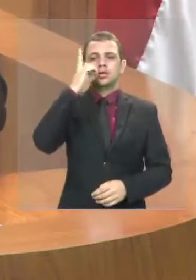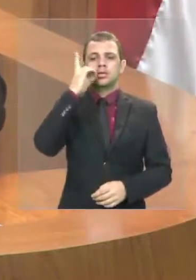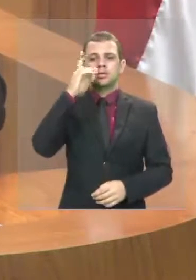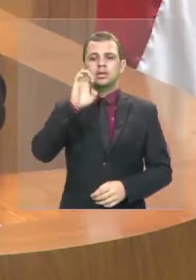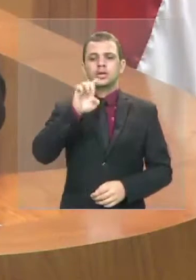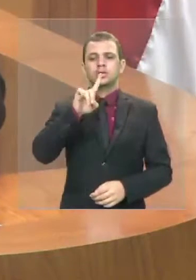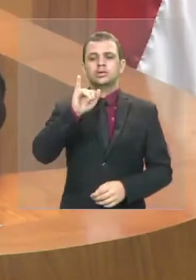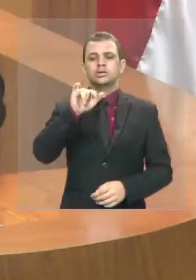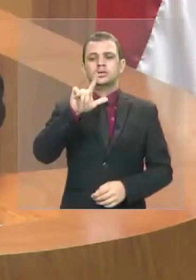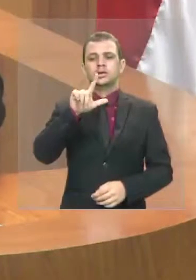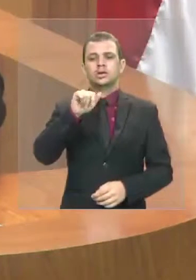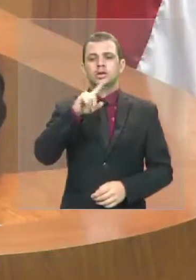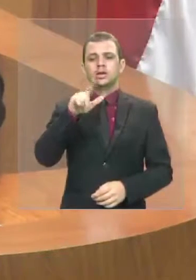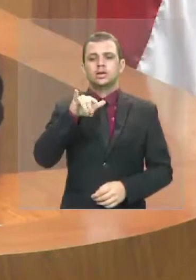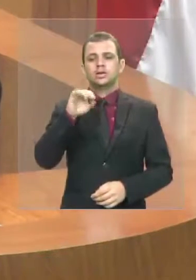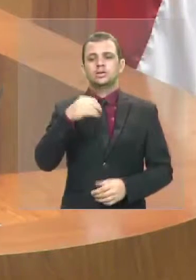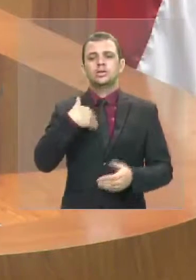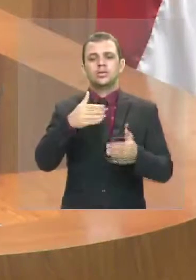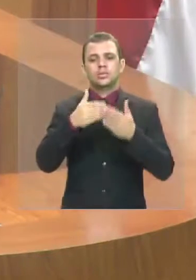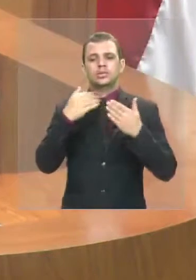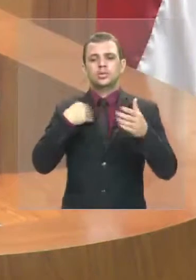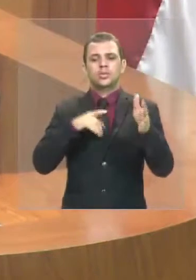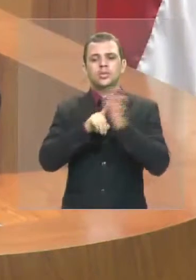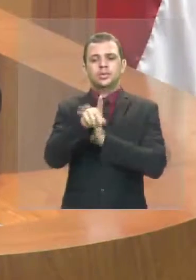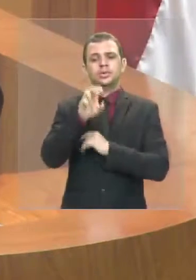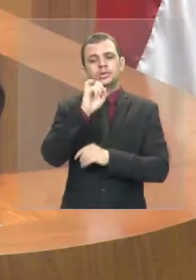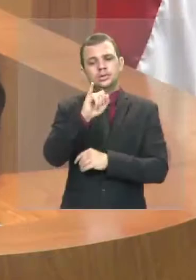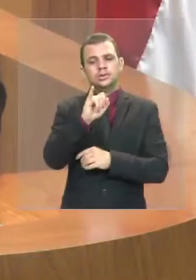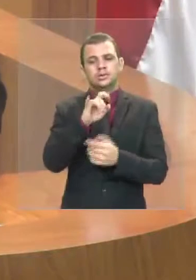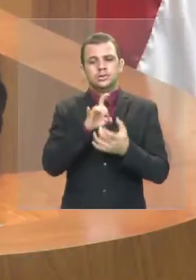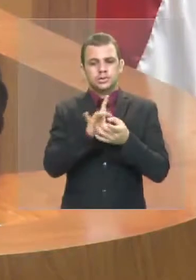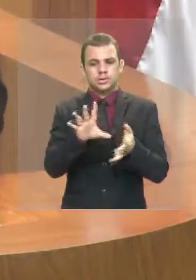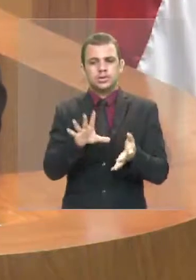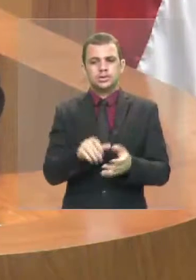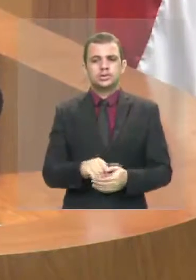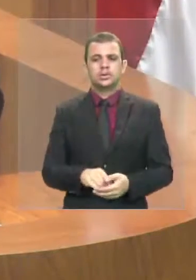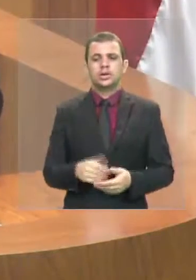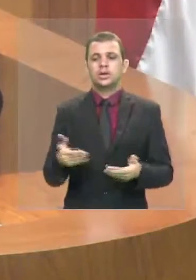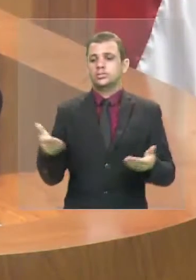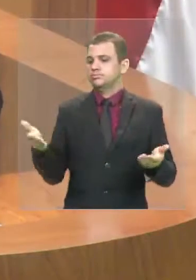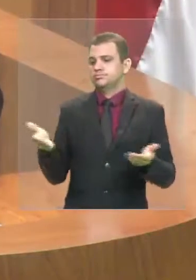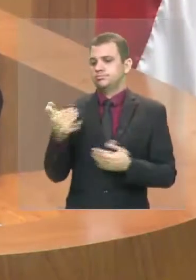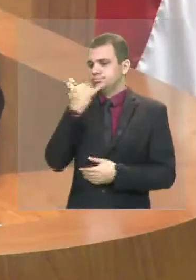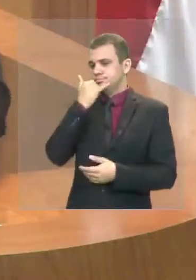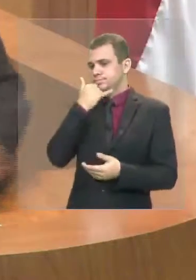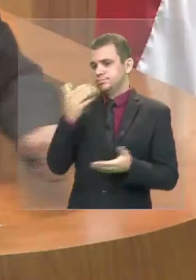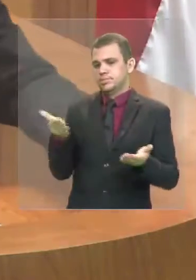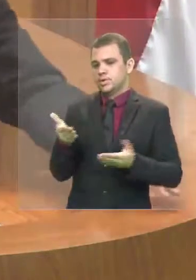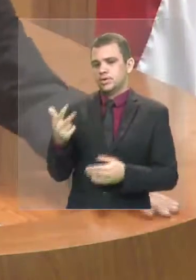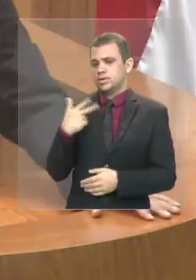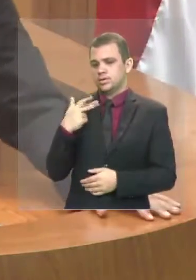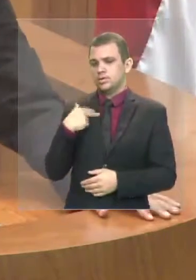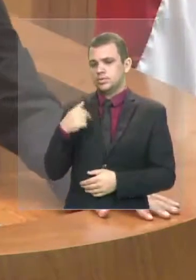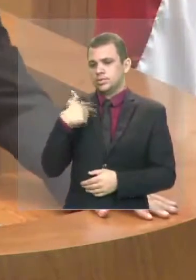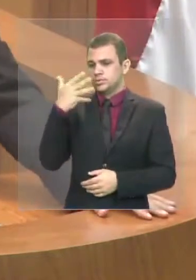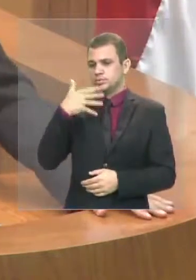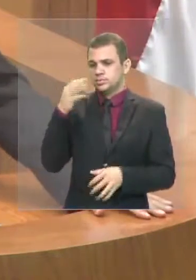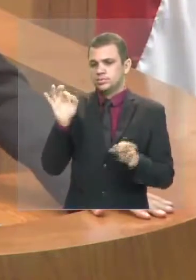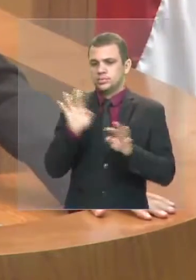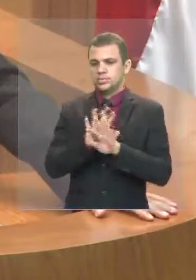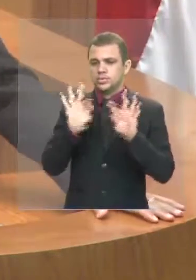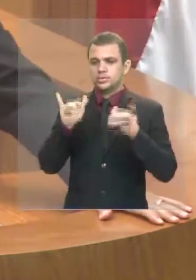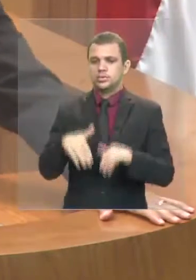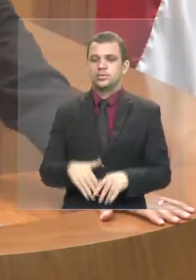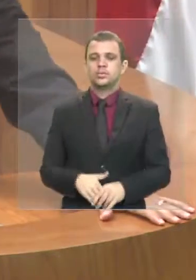uma pergunta se o senhor me desse essa honra e o presidente em exercício. Mas agora não pode mais. Deixa terminar aqui o meu pronunciamento. Cinco minutos